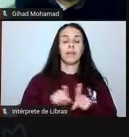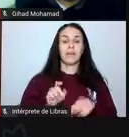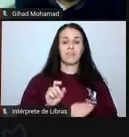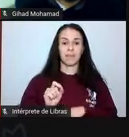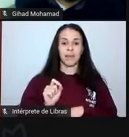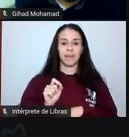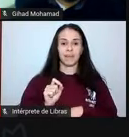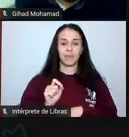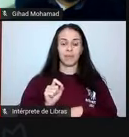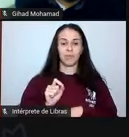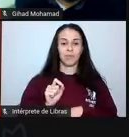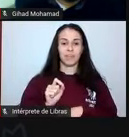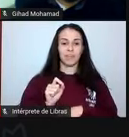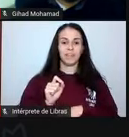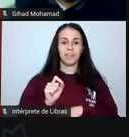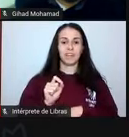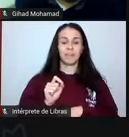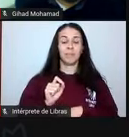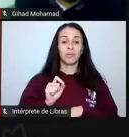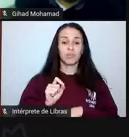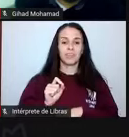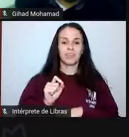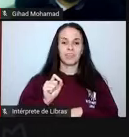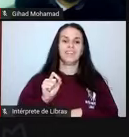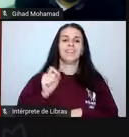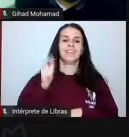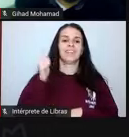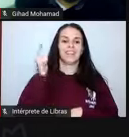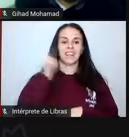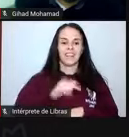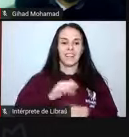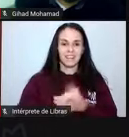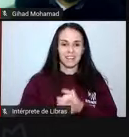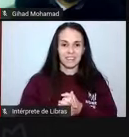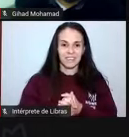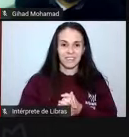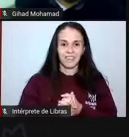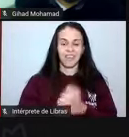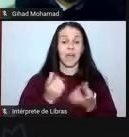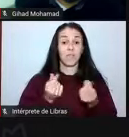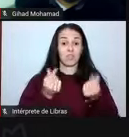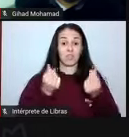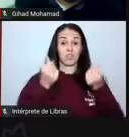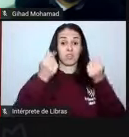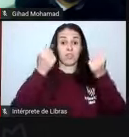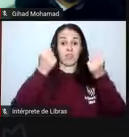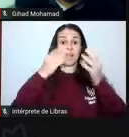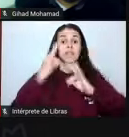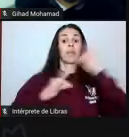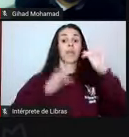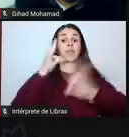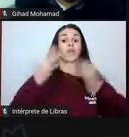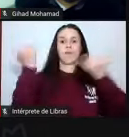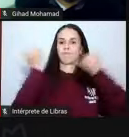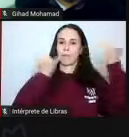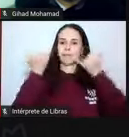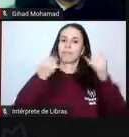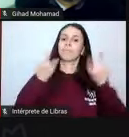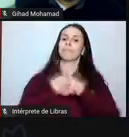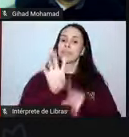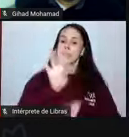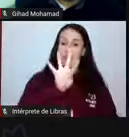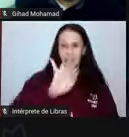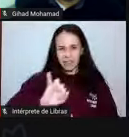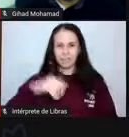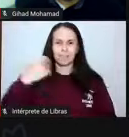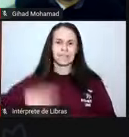especialmente nesse cenário agora em que os recursos de tecnologia de informação são muito necessários, não apenas em termos